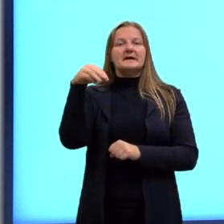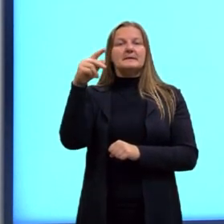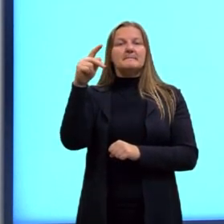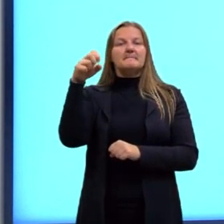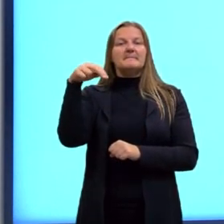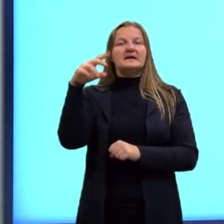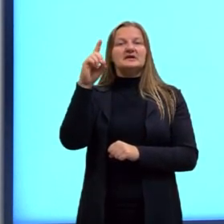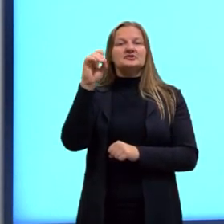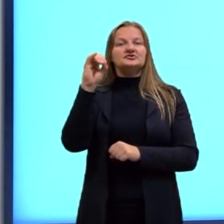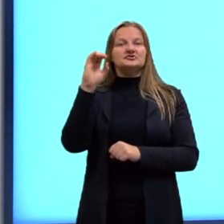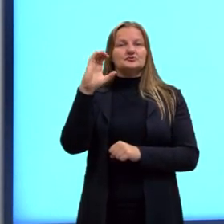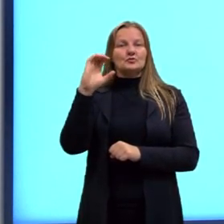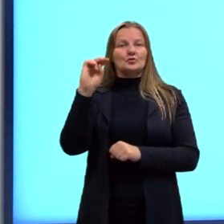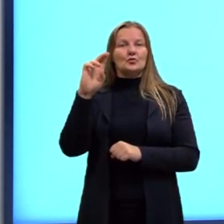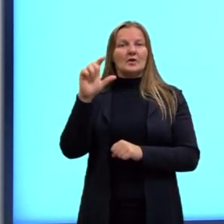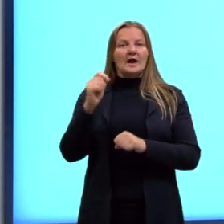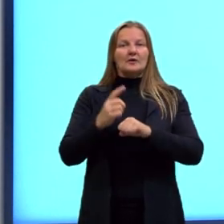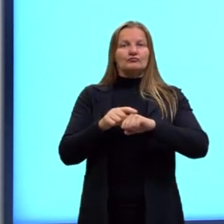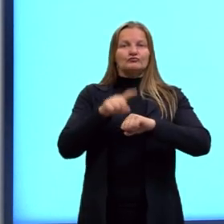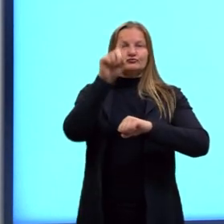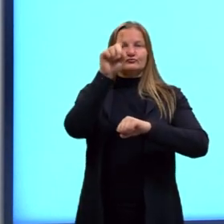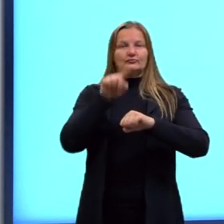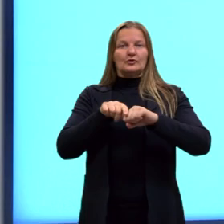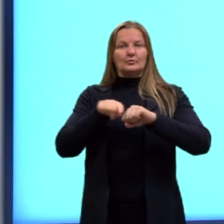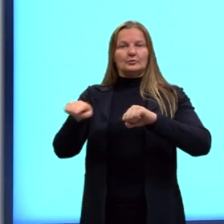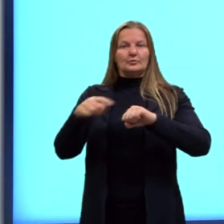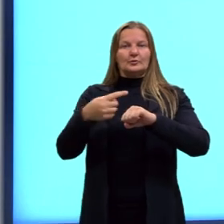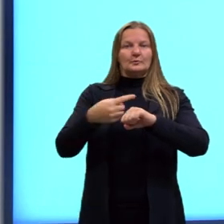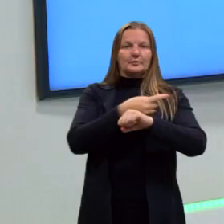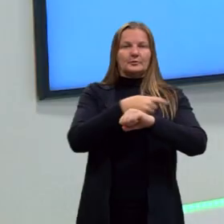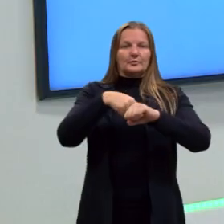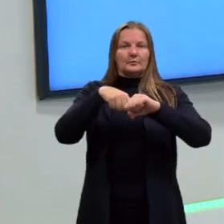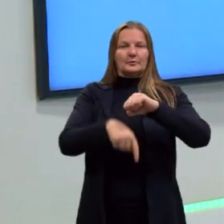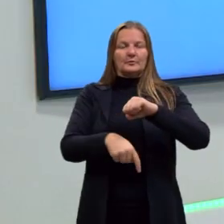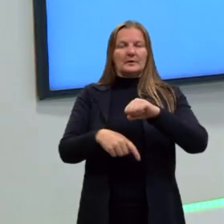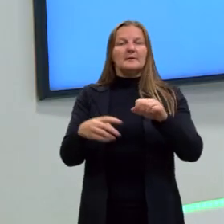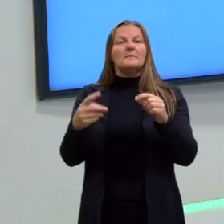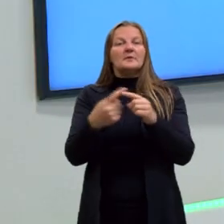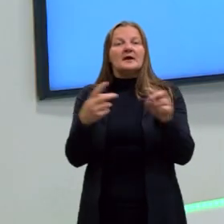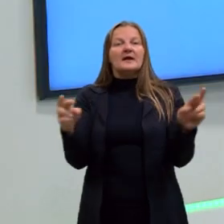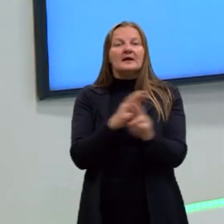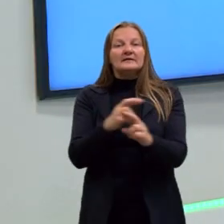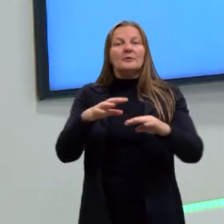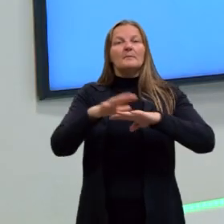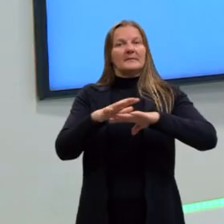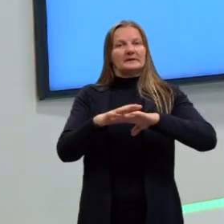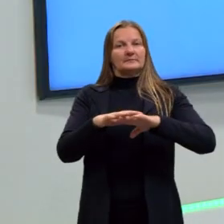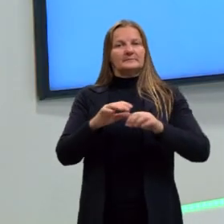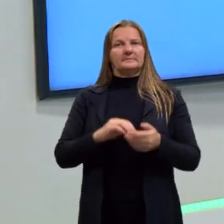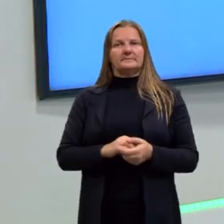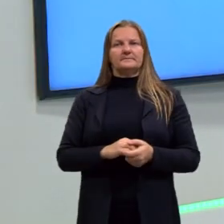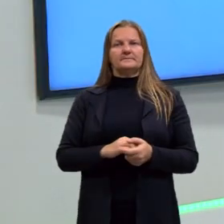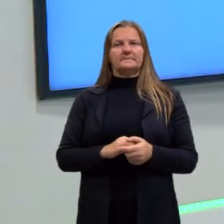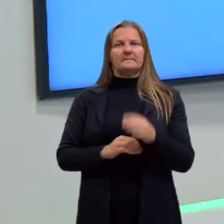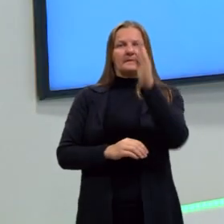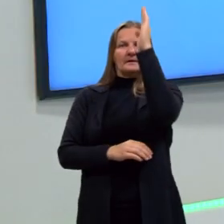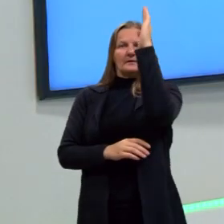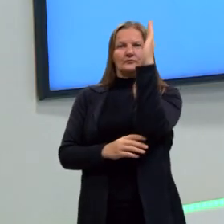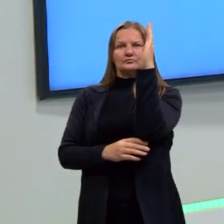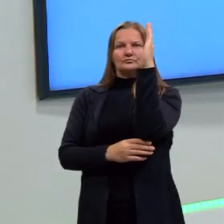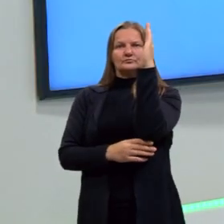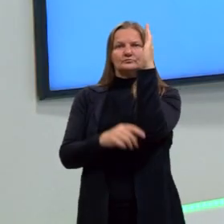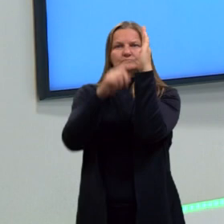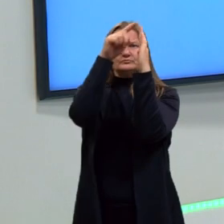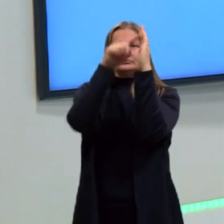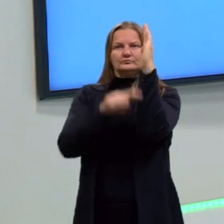perpendicular? Mais um pouco de matemática. A gente está sempre muito relacionado com a matemática. Perpendicular é aquele